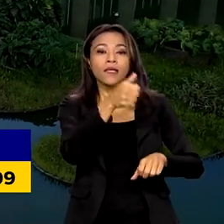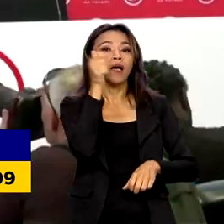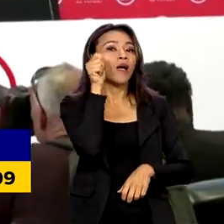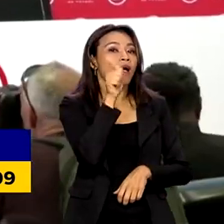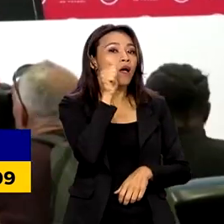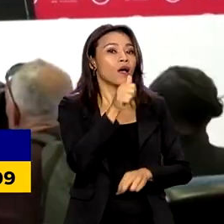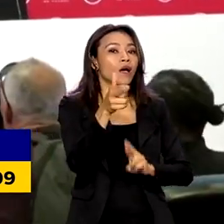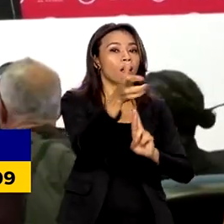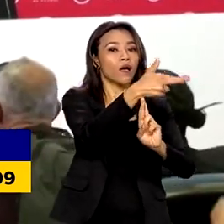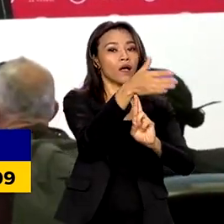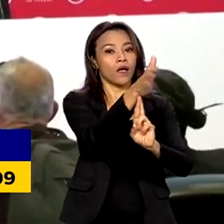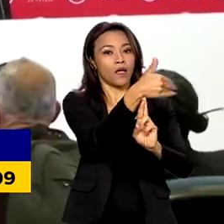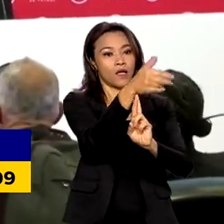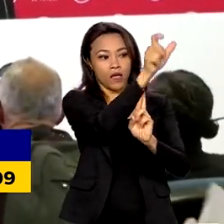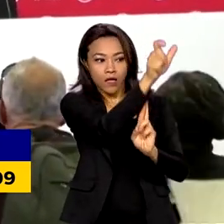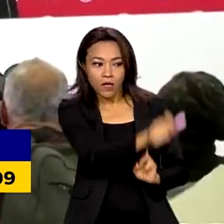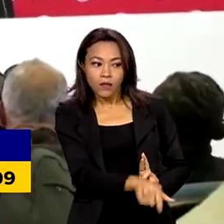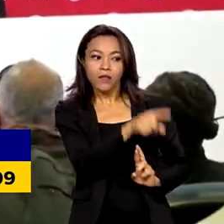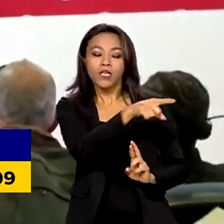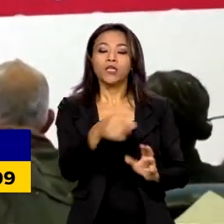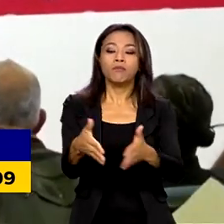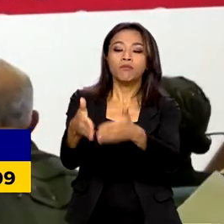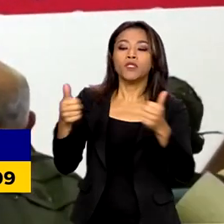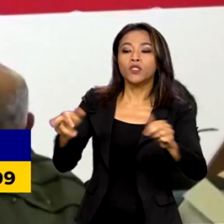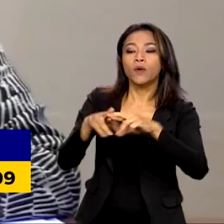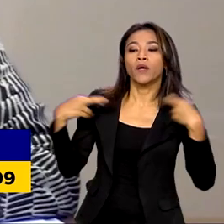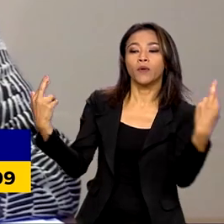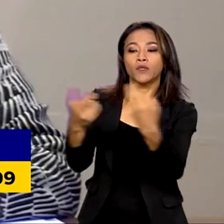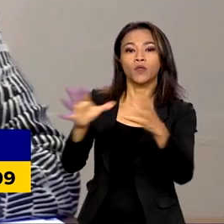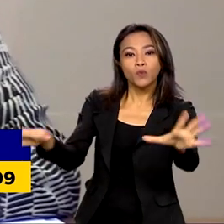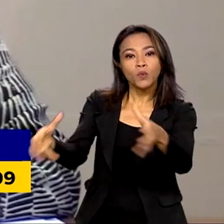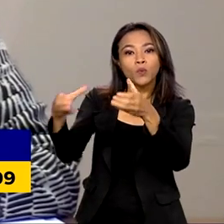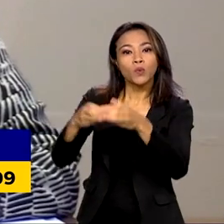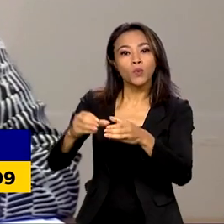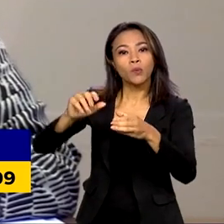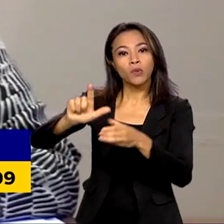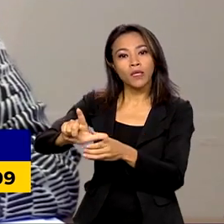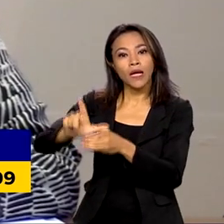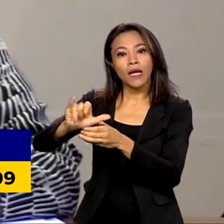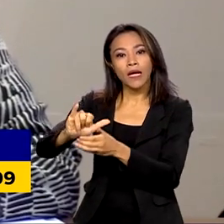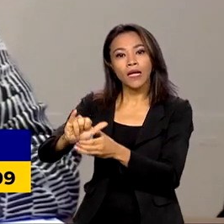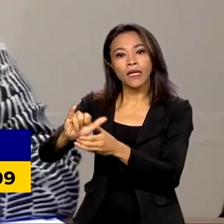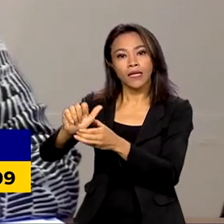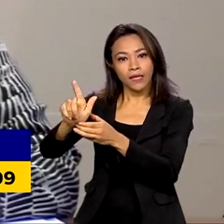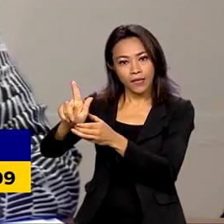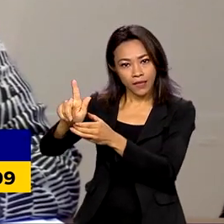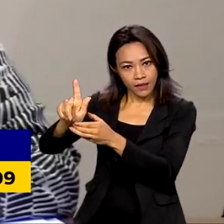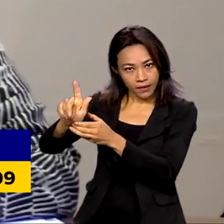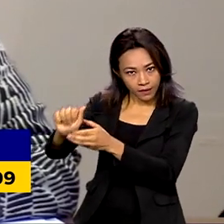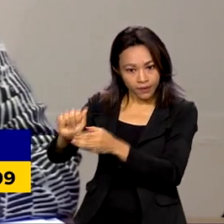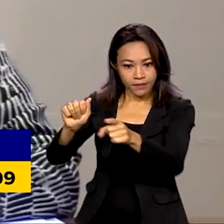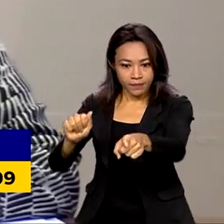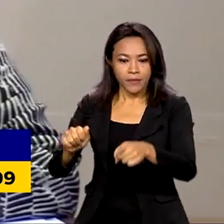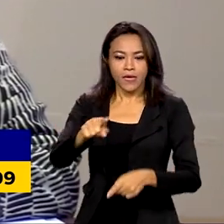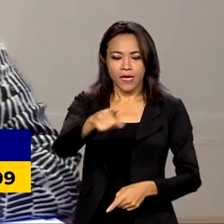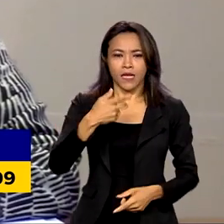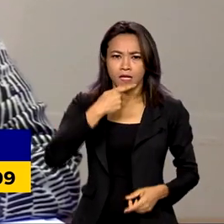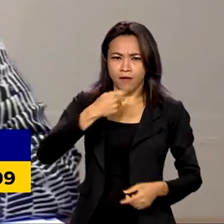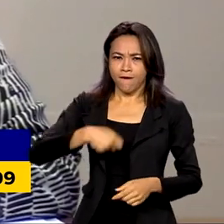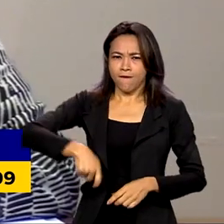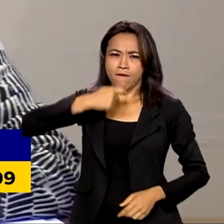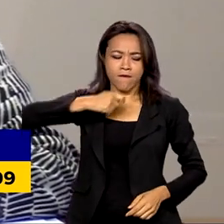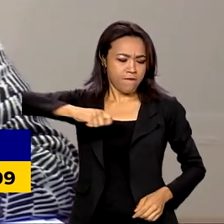reunião com representantes da La Liga. Na partida, Vinícius Júnior levou um cartão vermelho